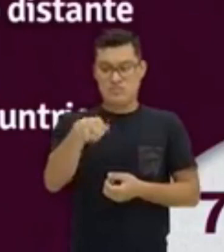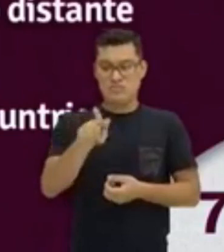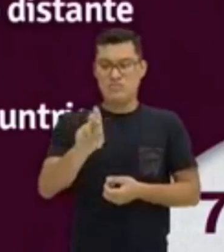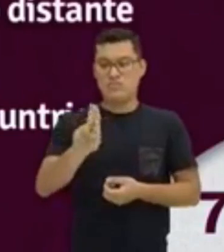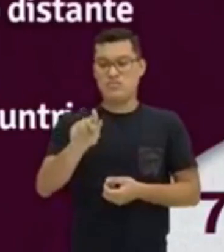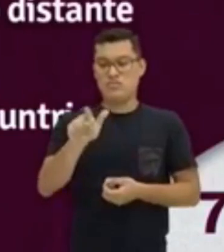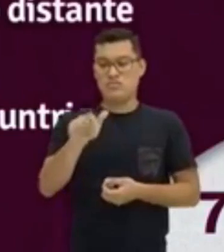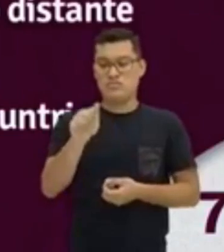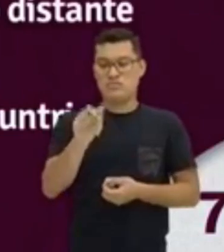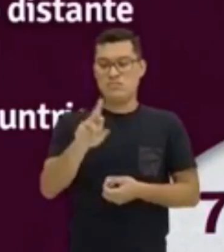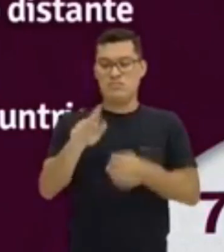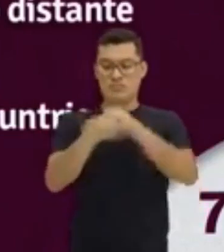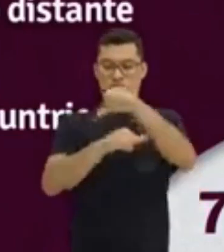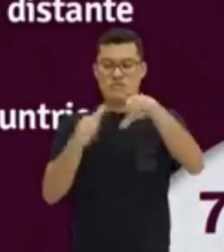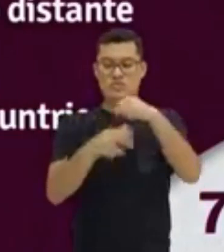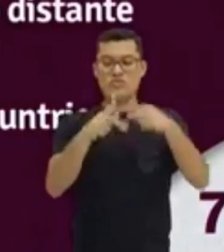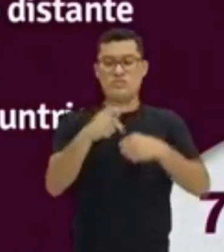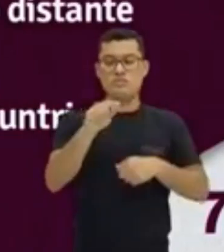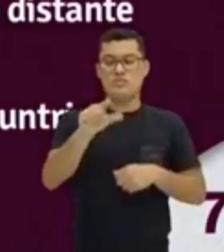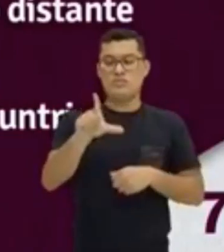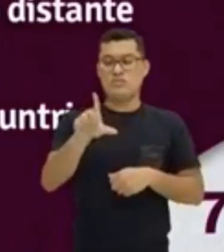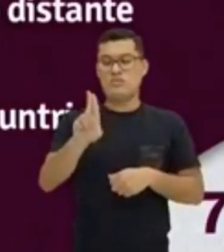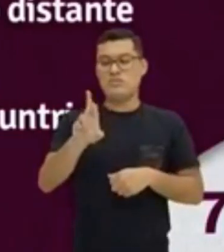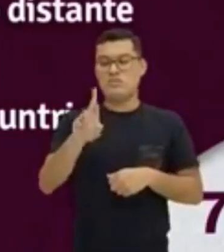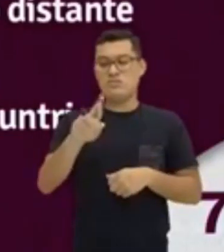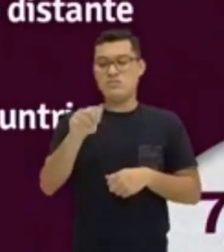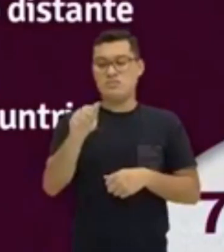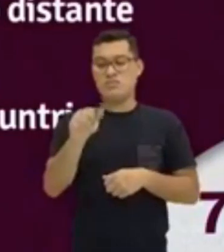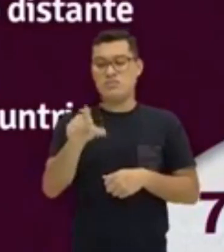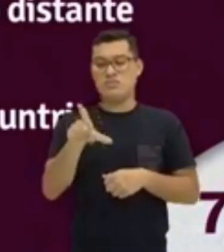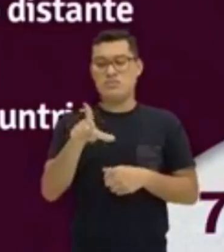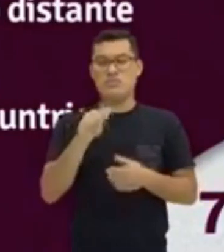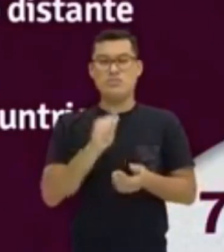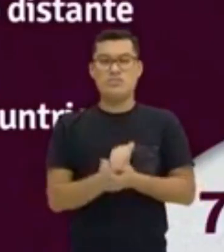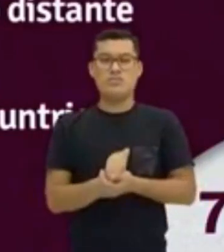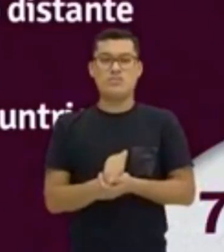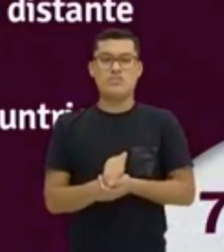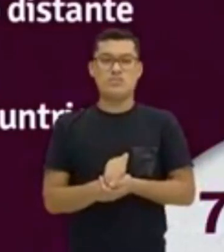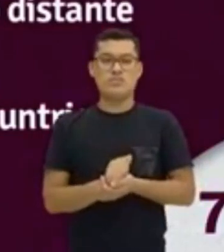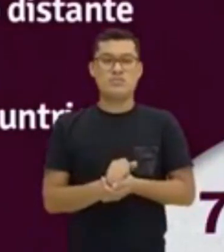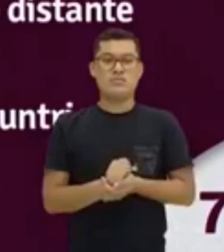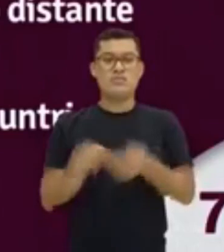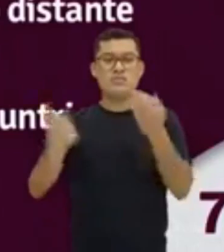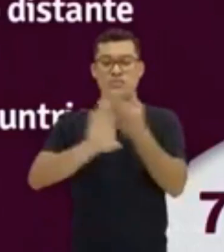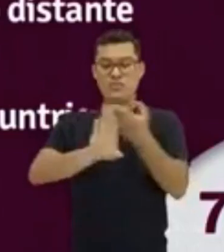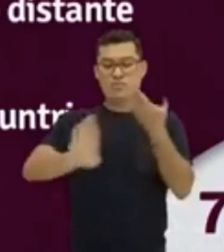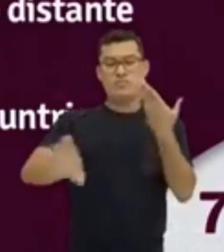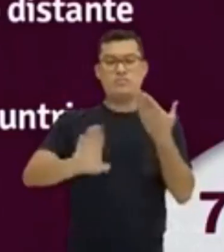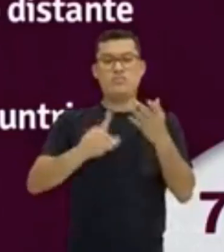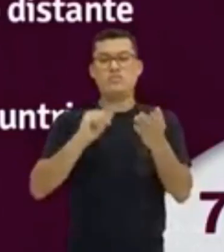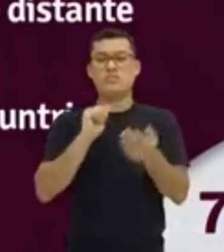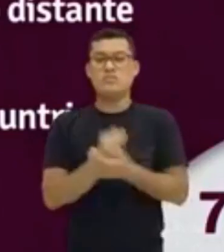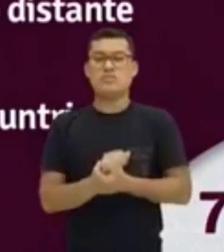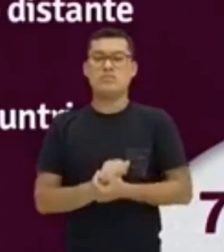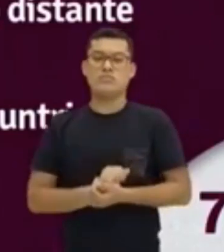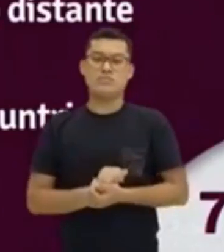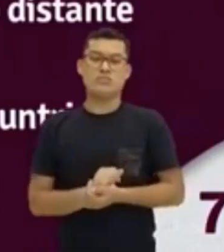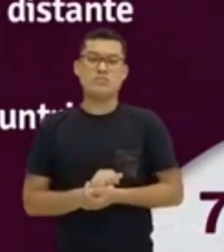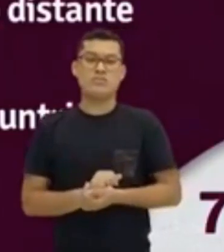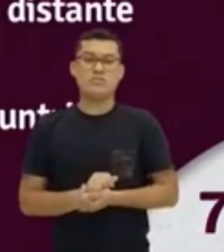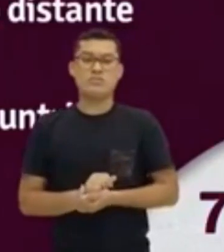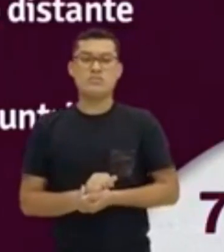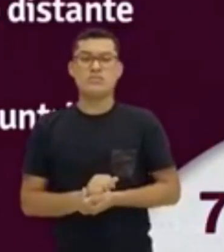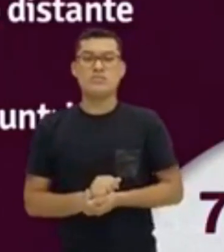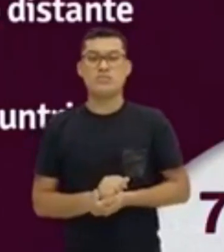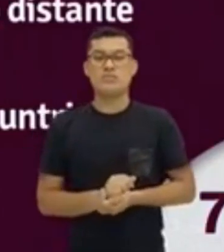E plural. Singular. Perto. o plural. Perto. This. Agora, quando for